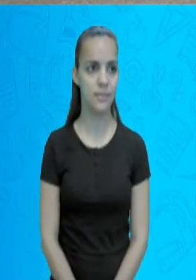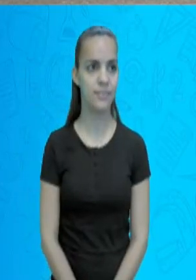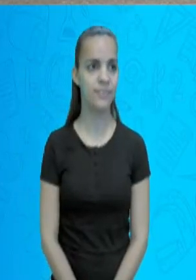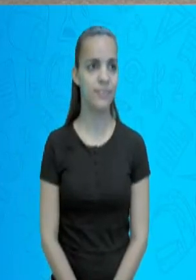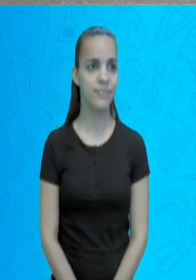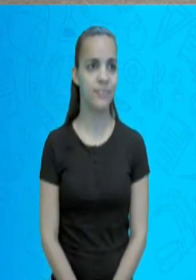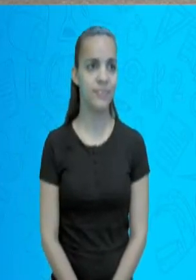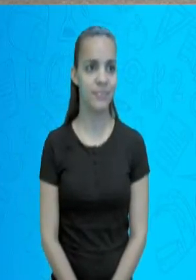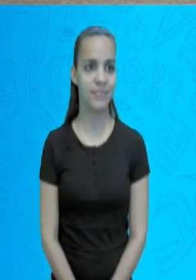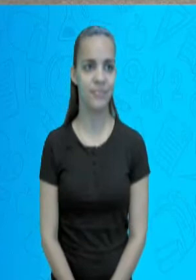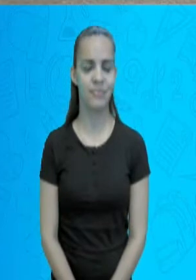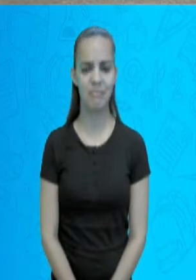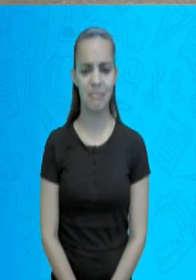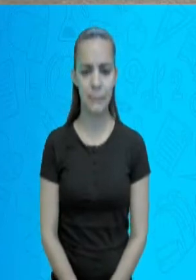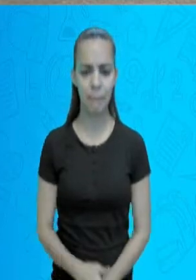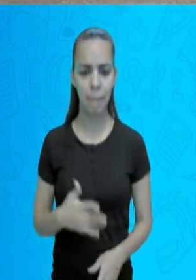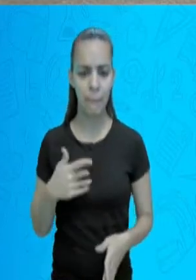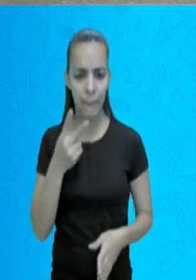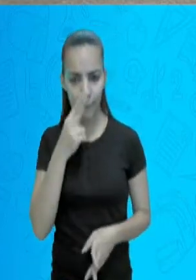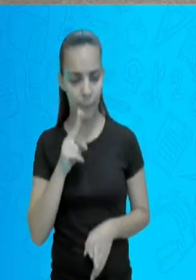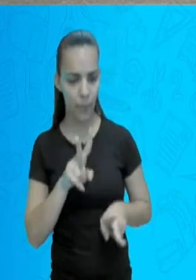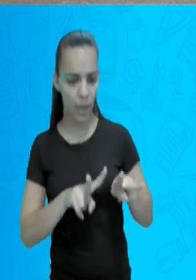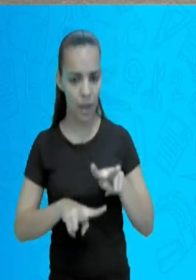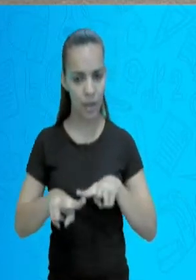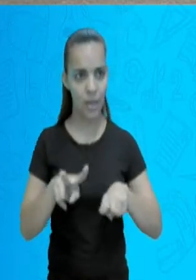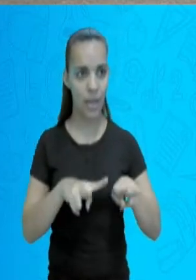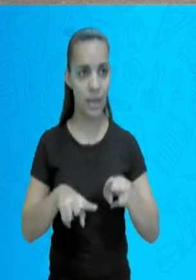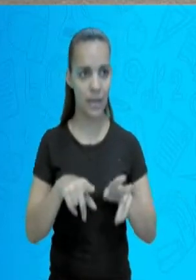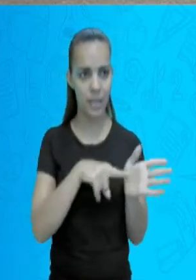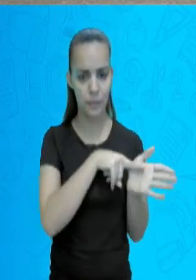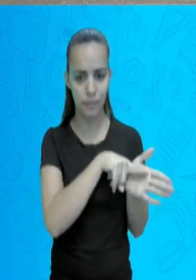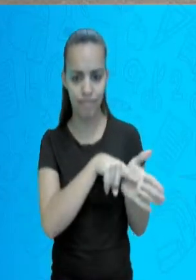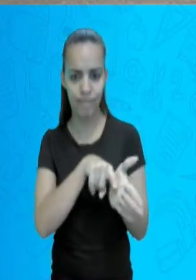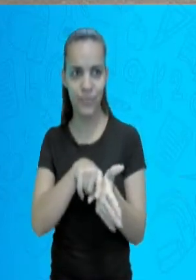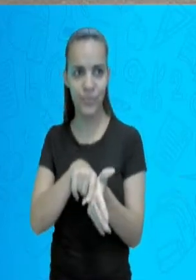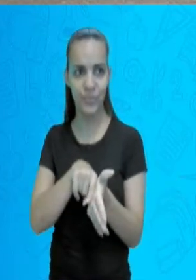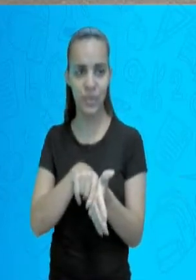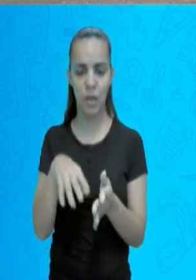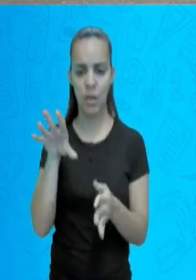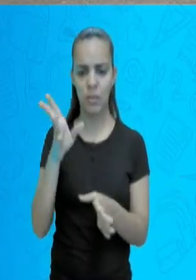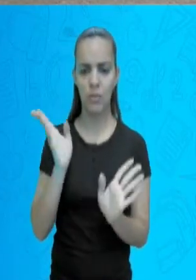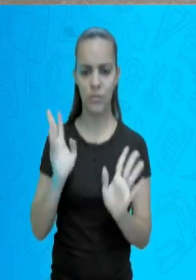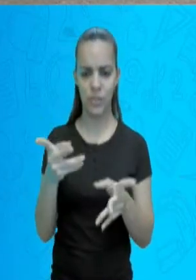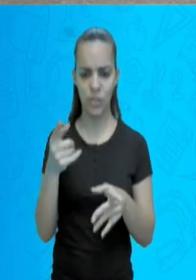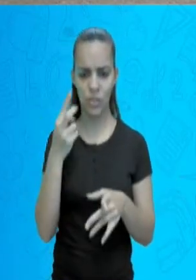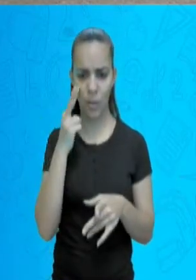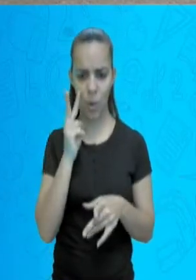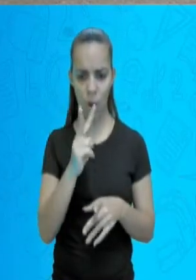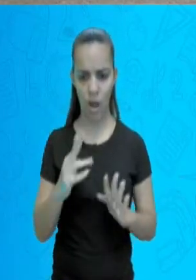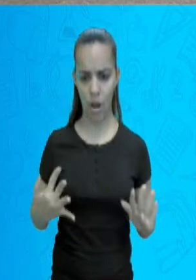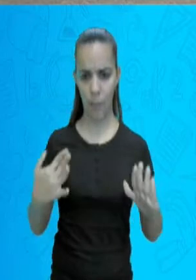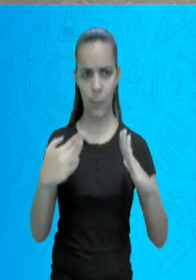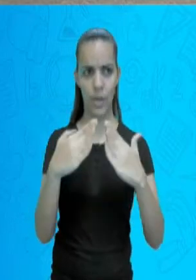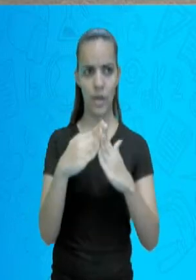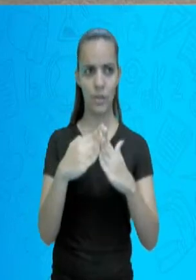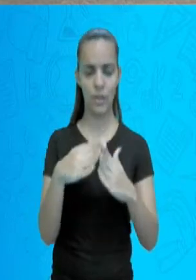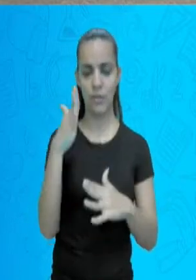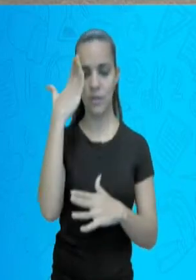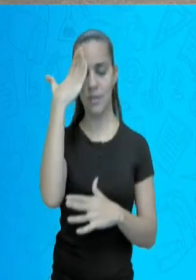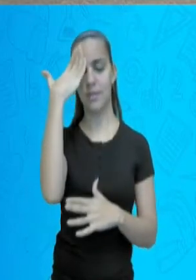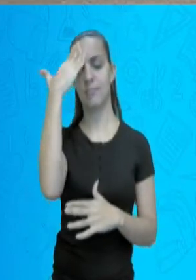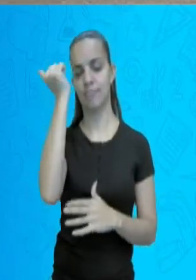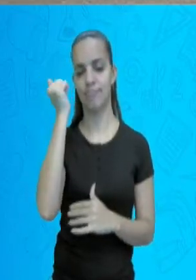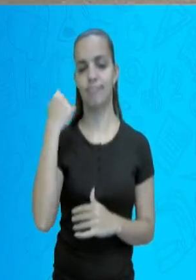através da análise da pirâmide, você sabe dizer se a